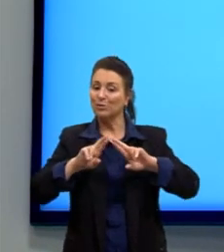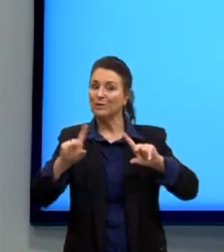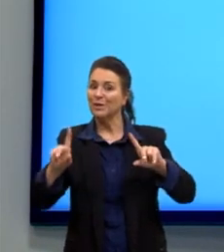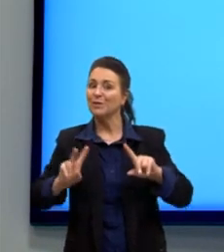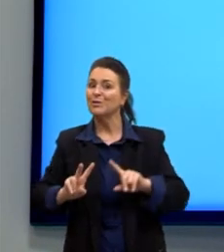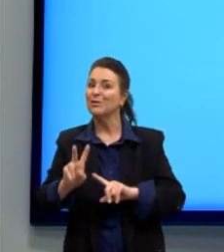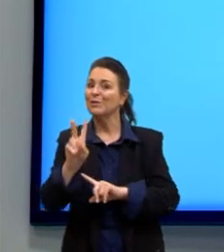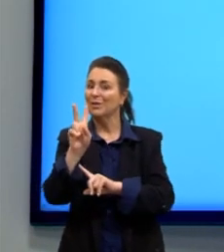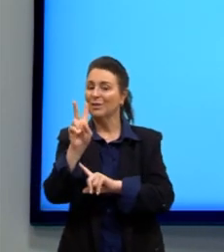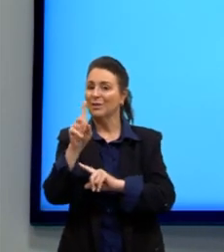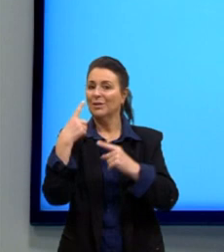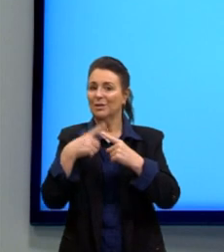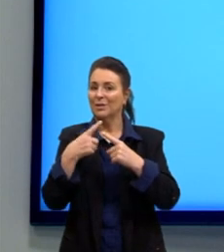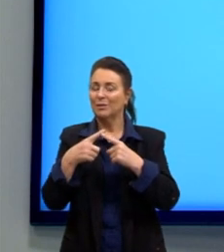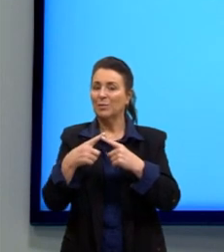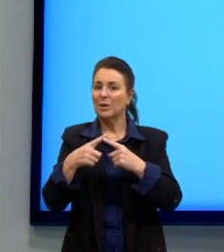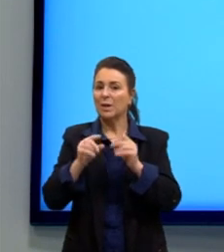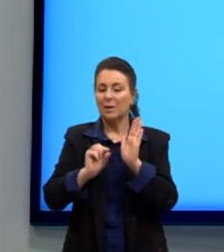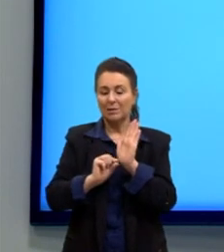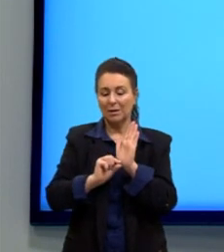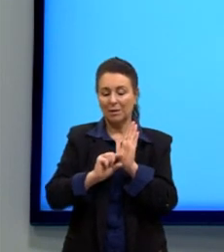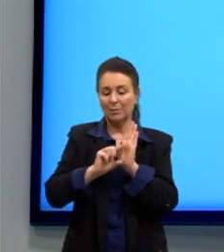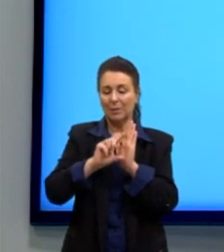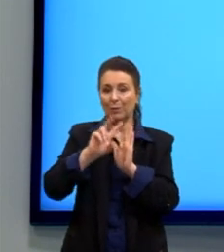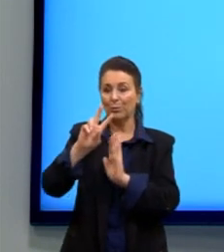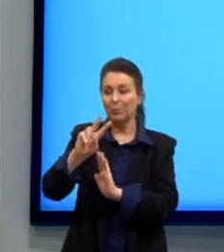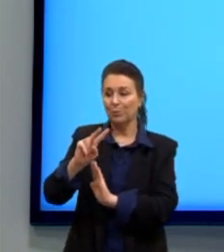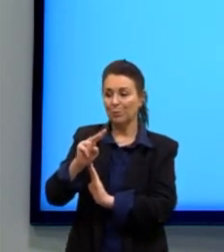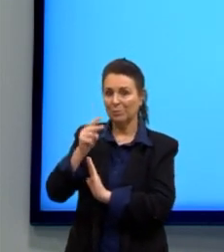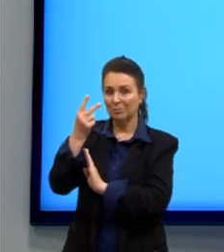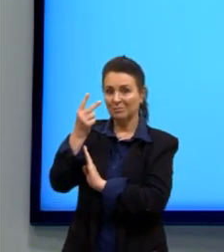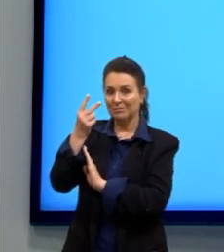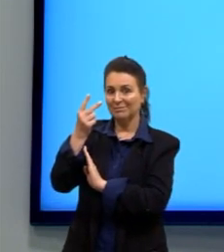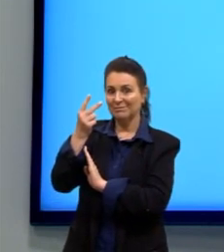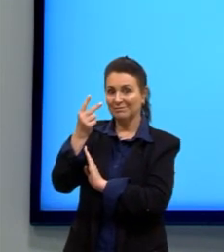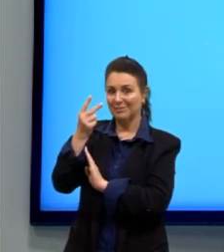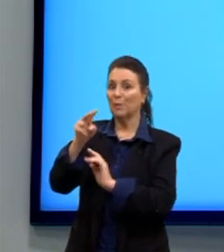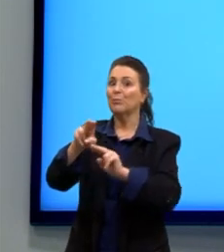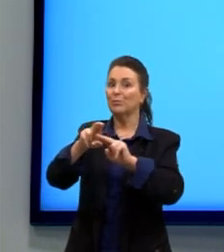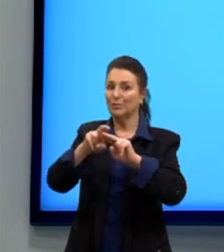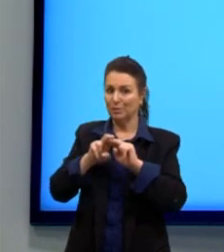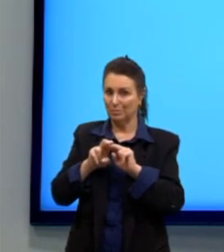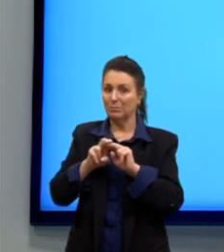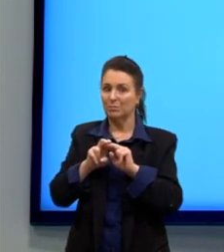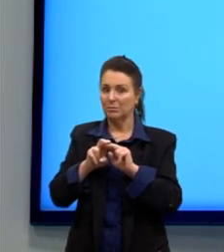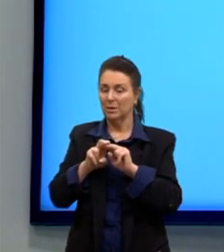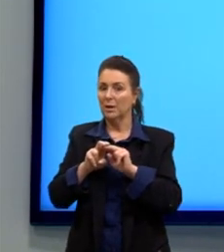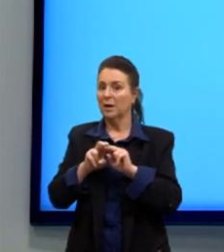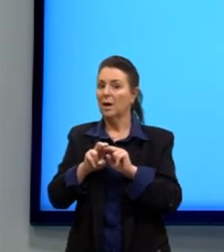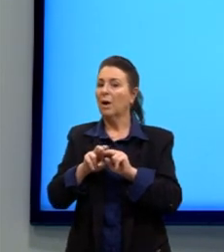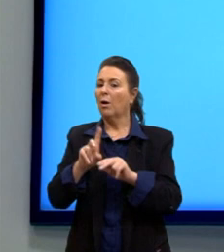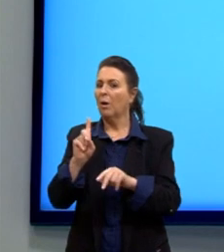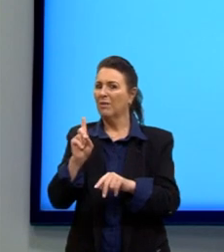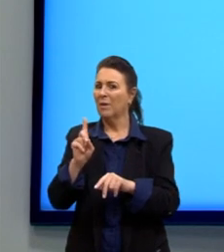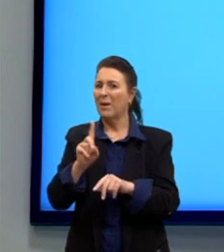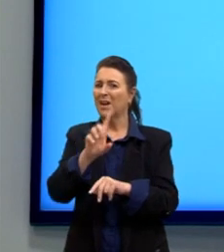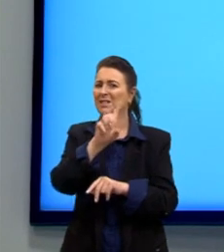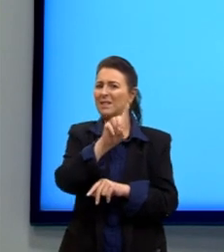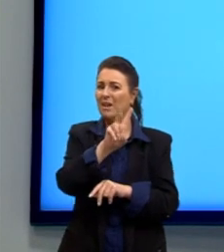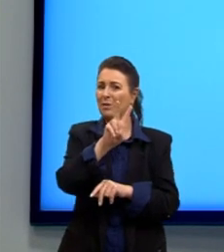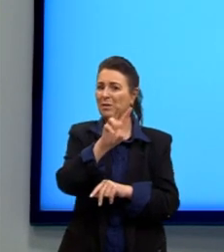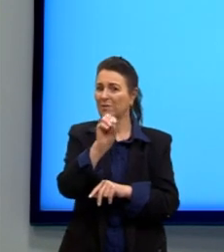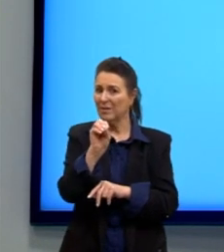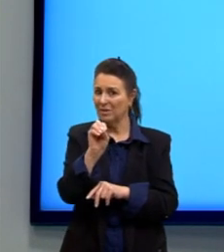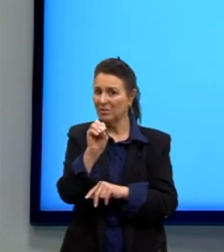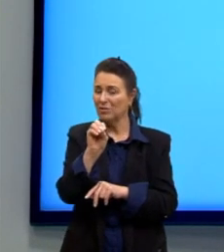porque esses valores, eles crescem exponencialmente. Então, não se enganem que 120 aqui,